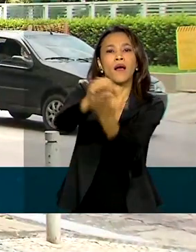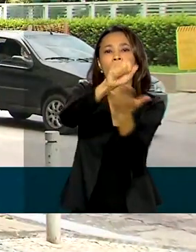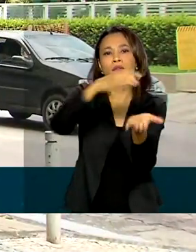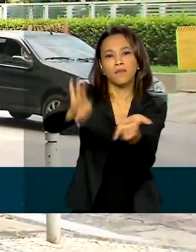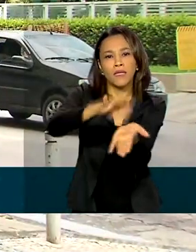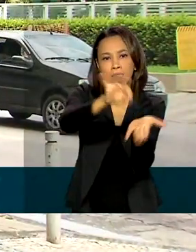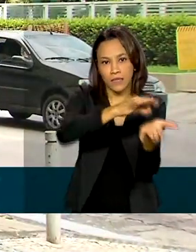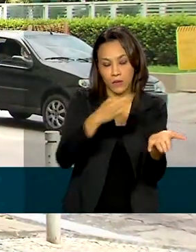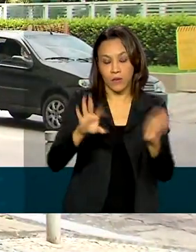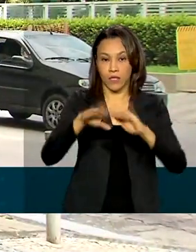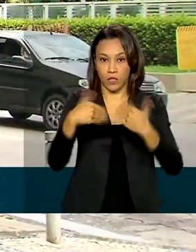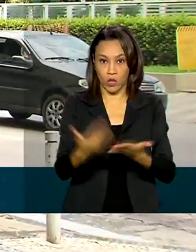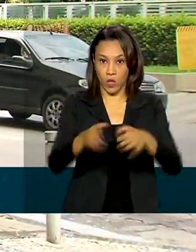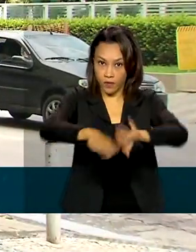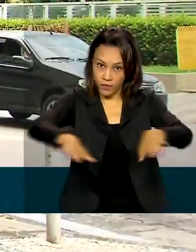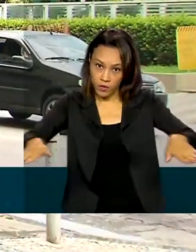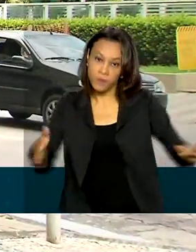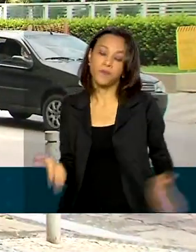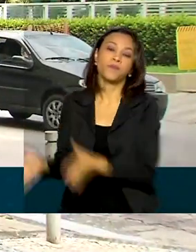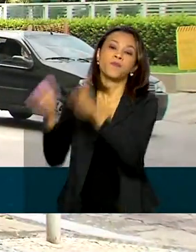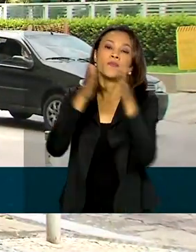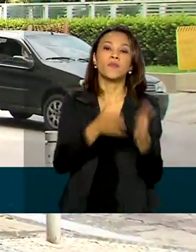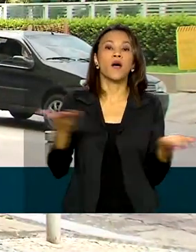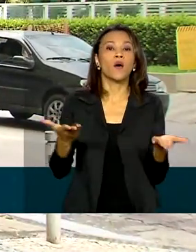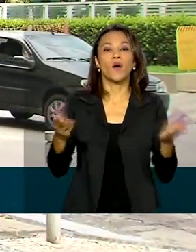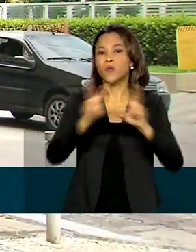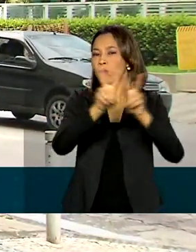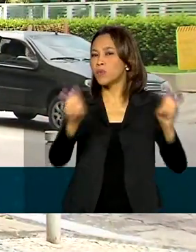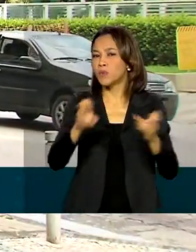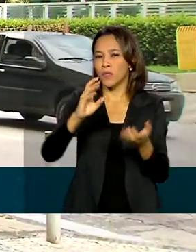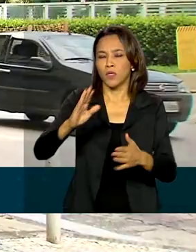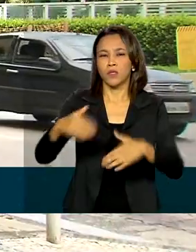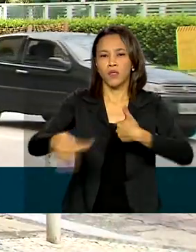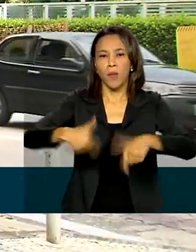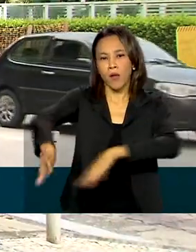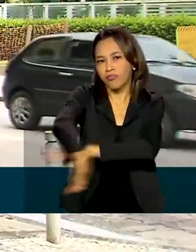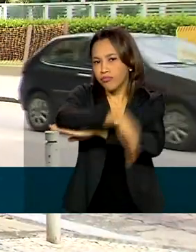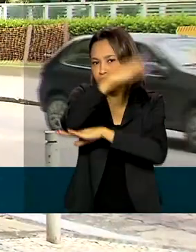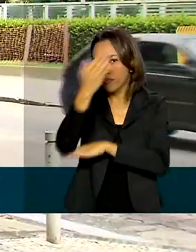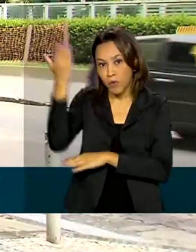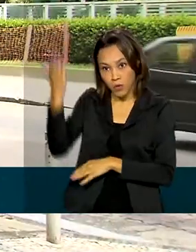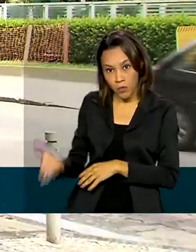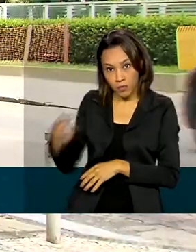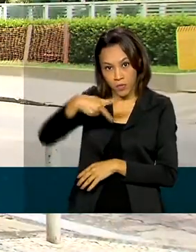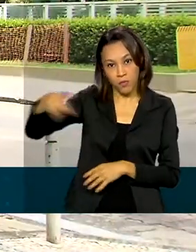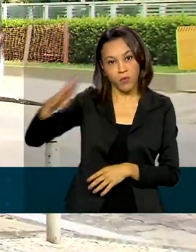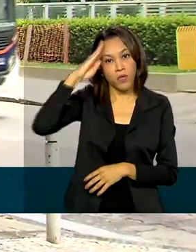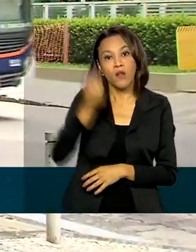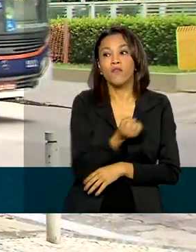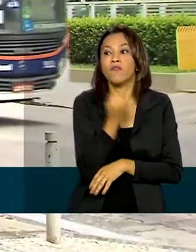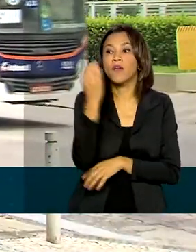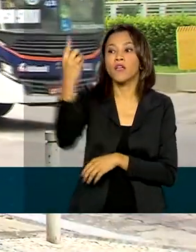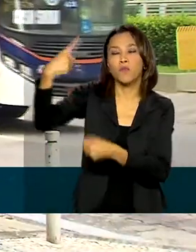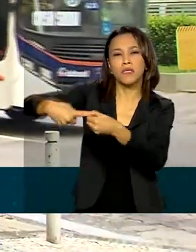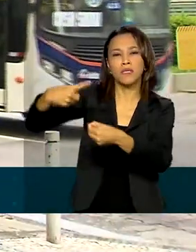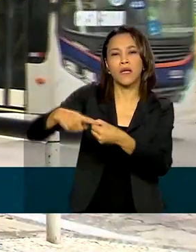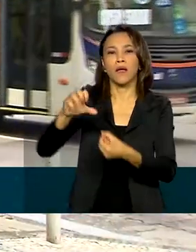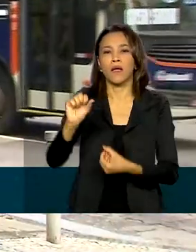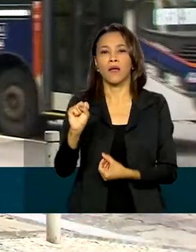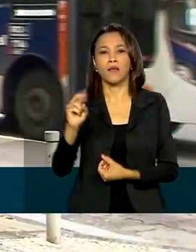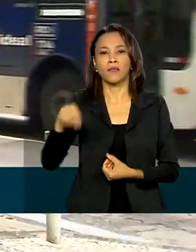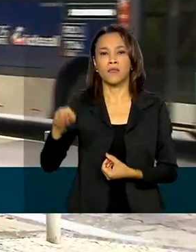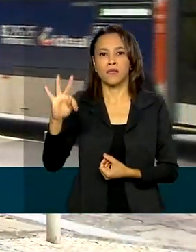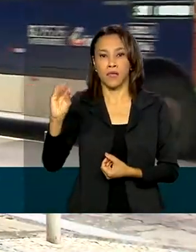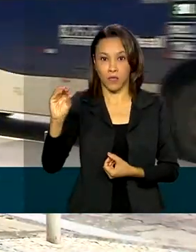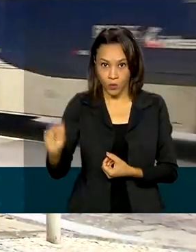Agora, Manu, falando sobre a agenda do presidente, hoje Bolsonaro viaja para Santos, no litoral paulista. Ele vai estar